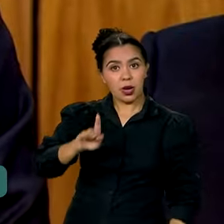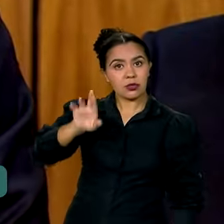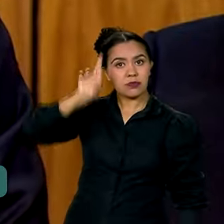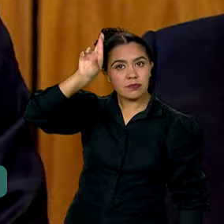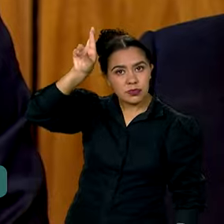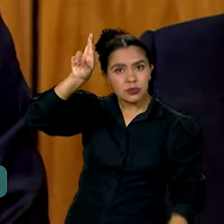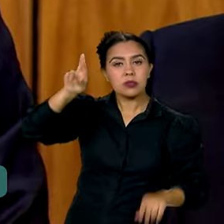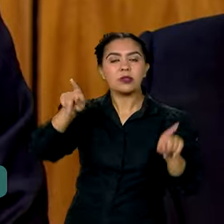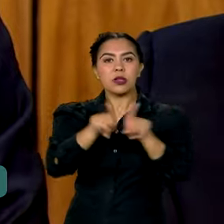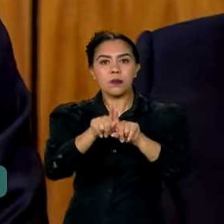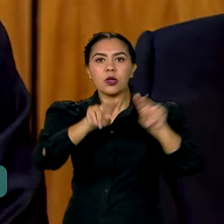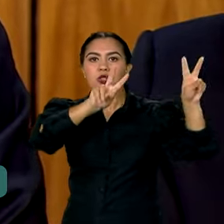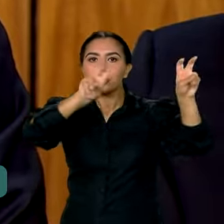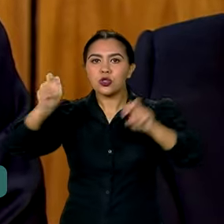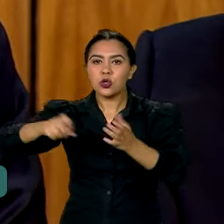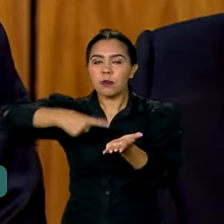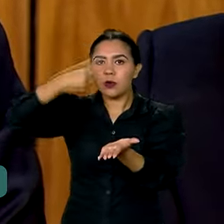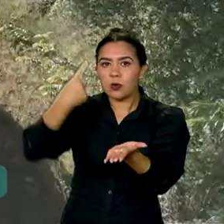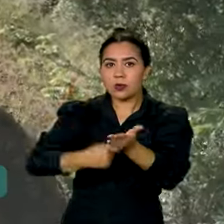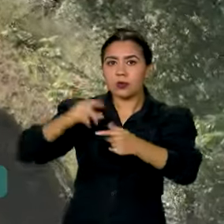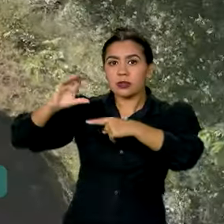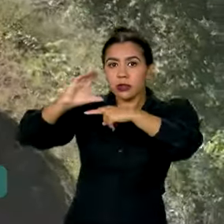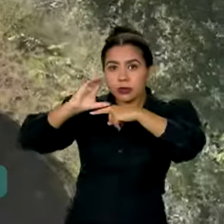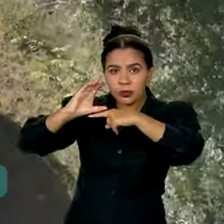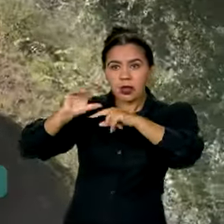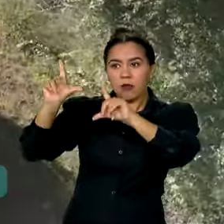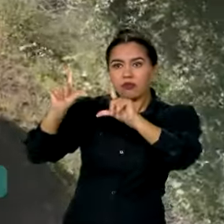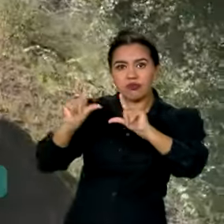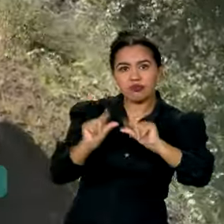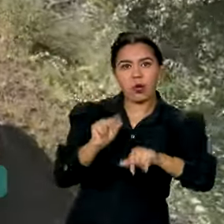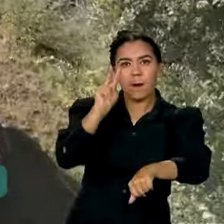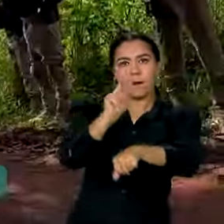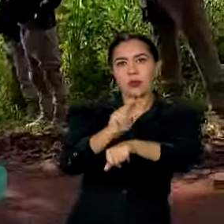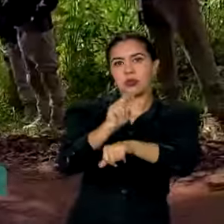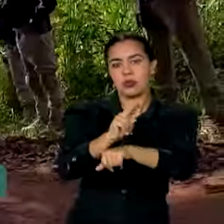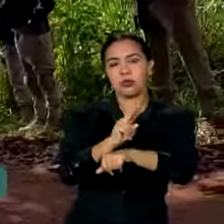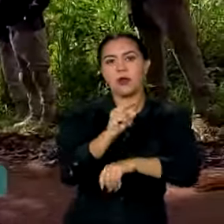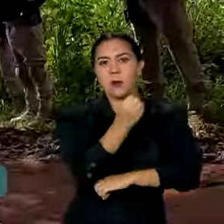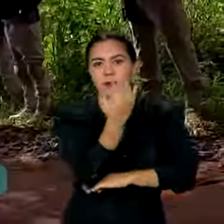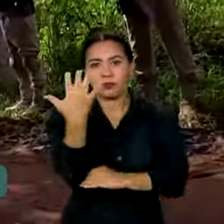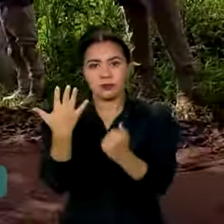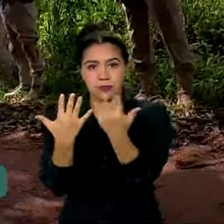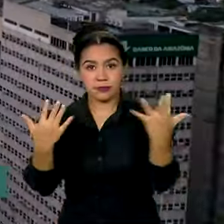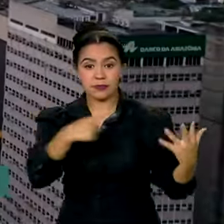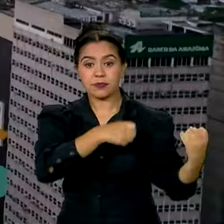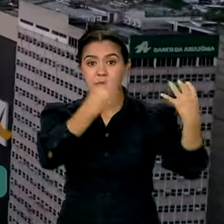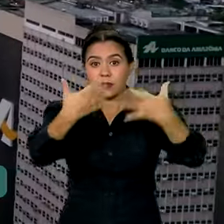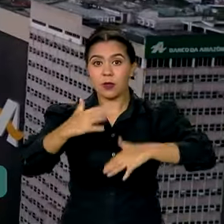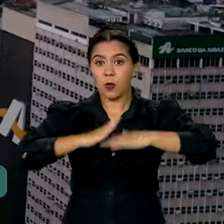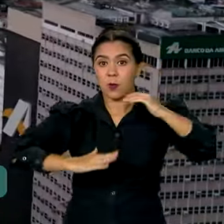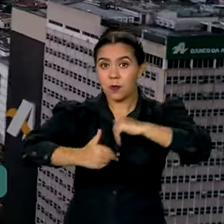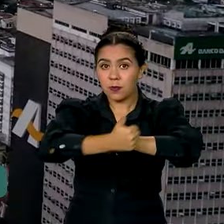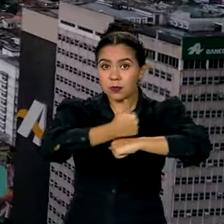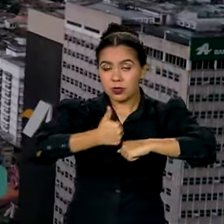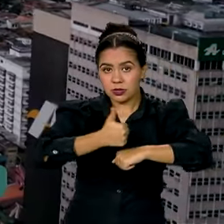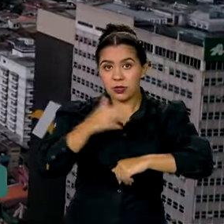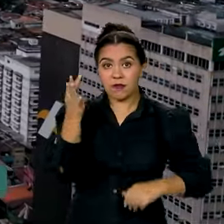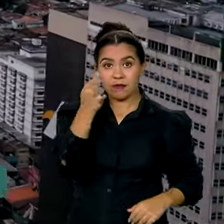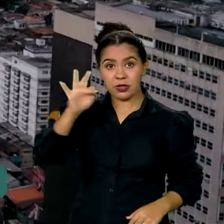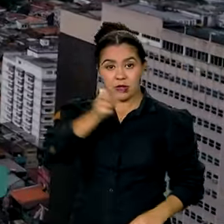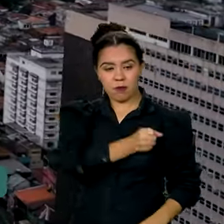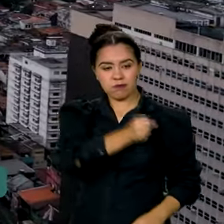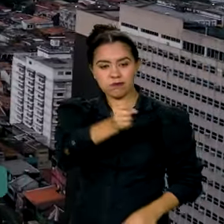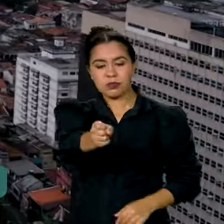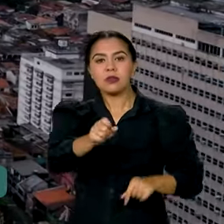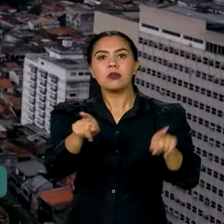da descarbonização, da proteção do meio ambiente. Além de equipamentos e a contratação de agentes federais, com o recurso também será possível